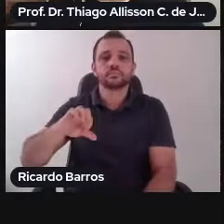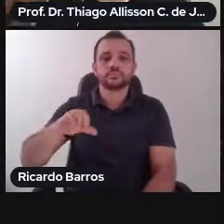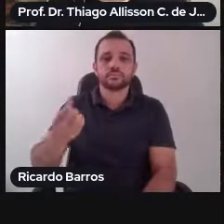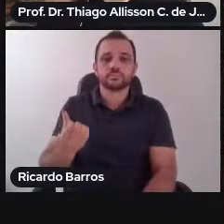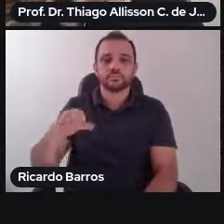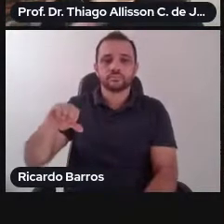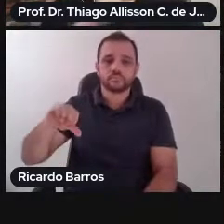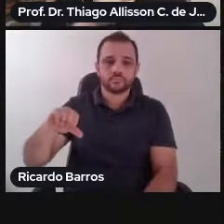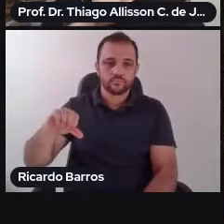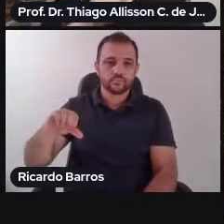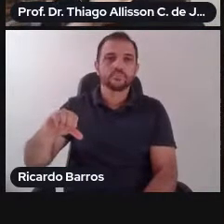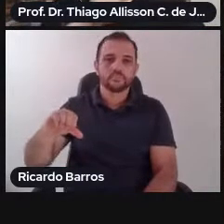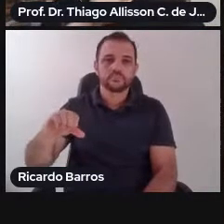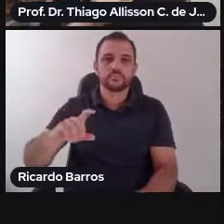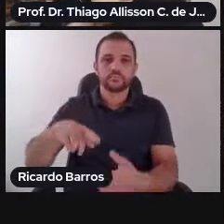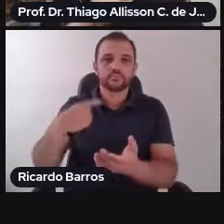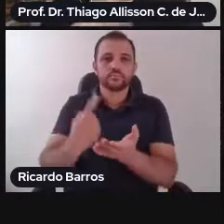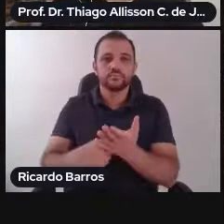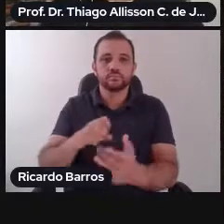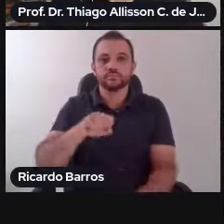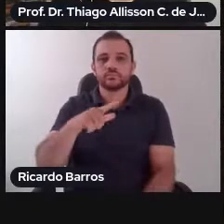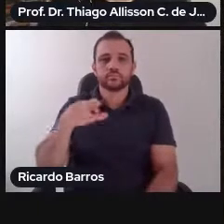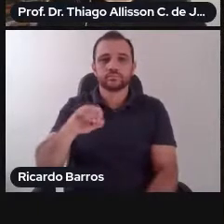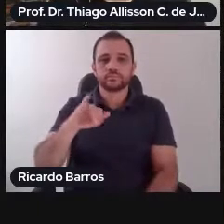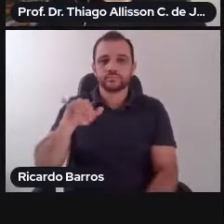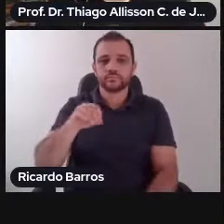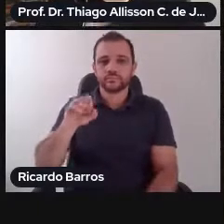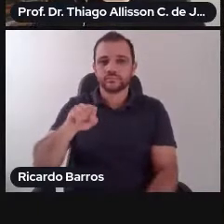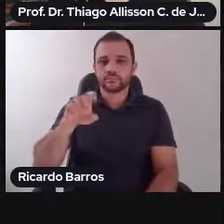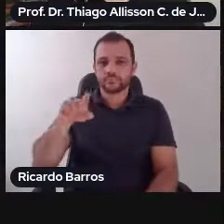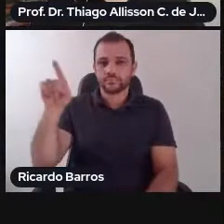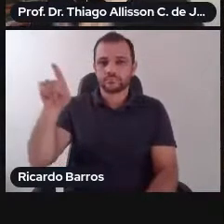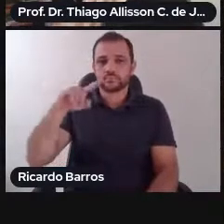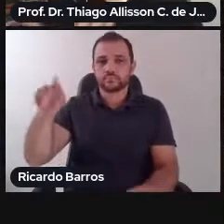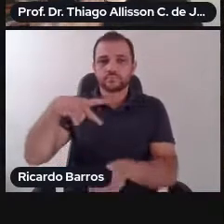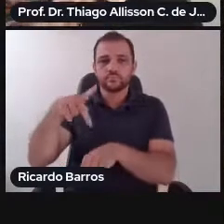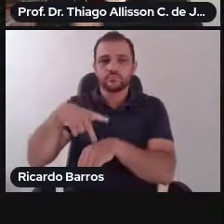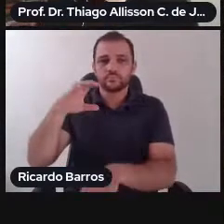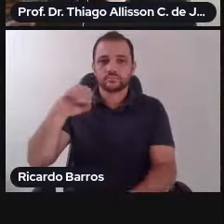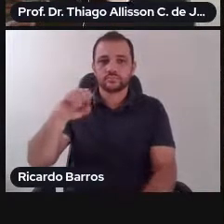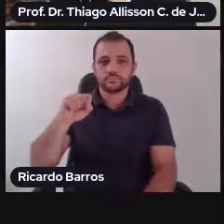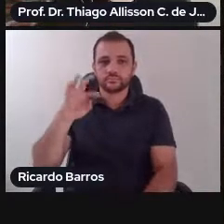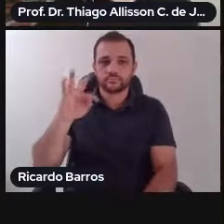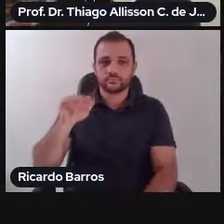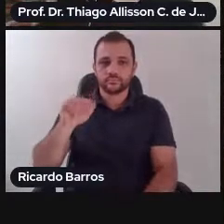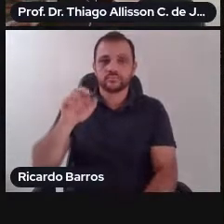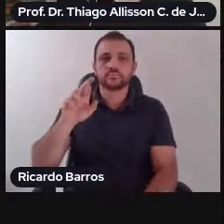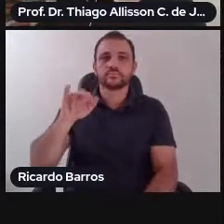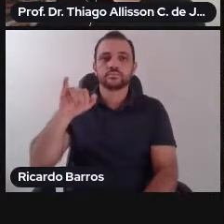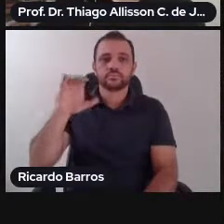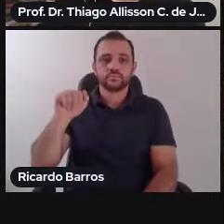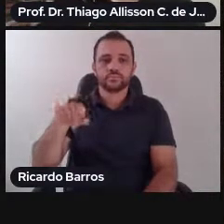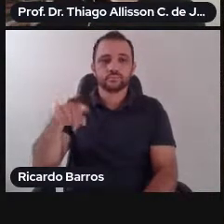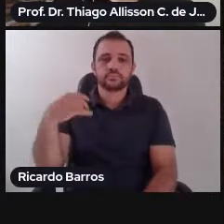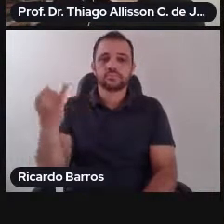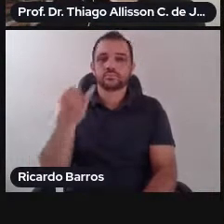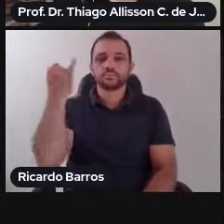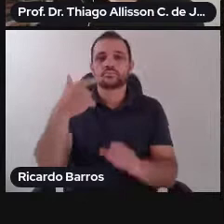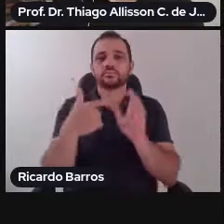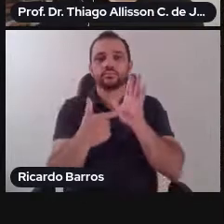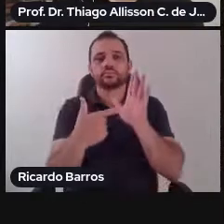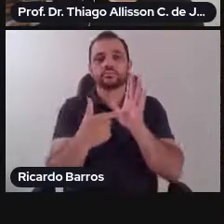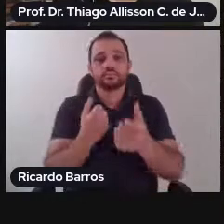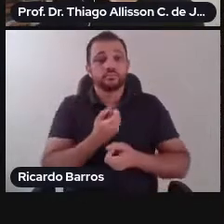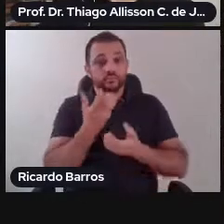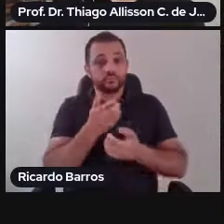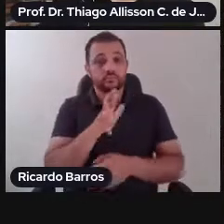o Pacto de São José, da Costa Rica, é um importante instrumento de expressão regional para os